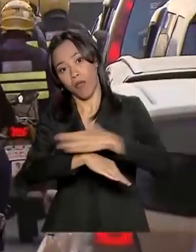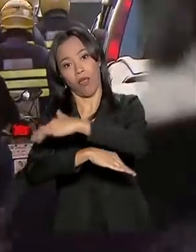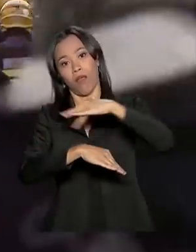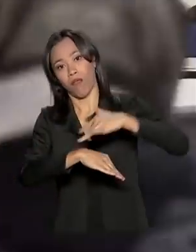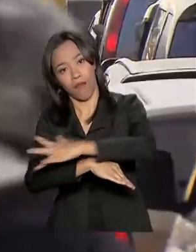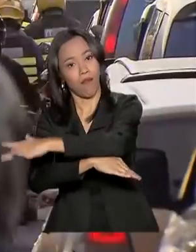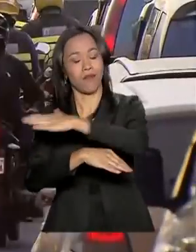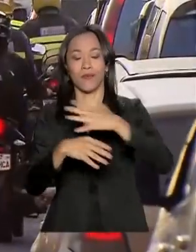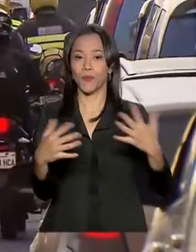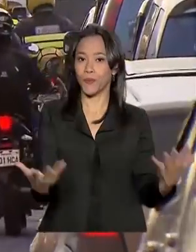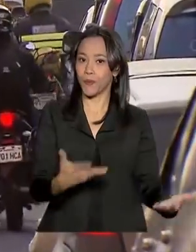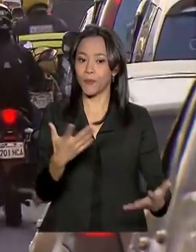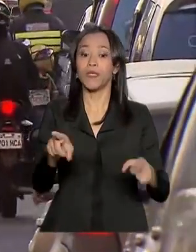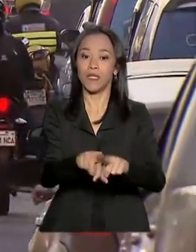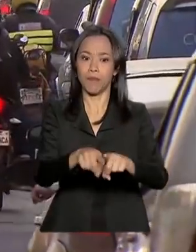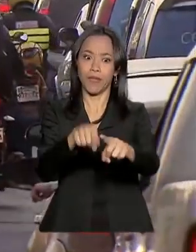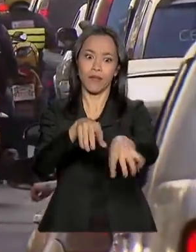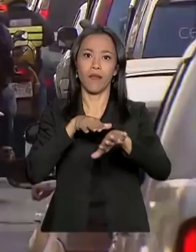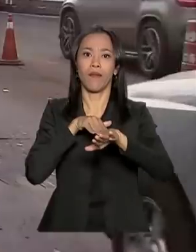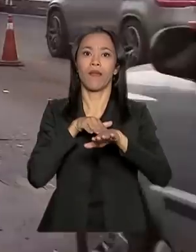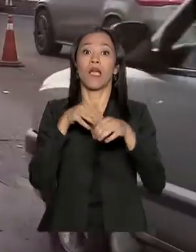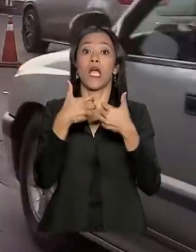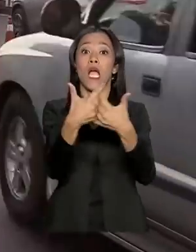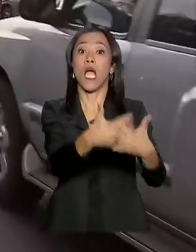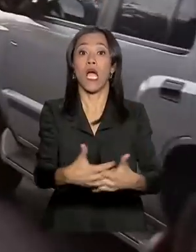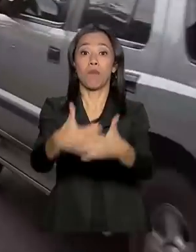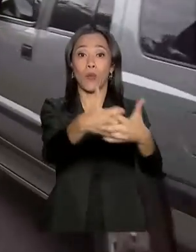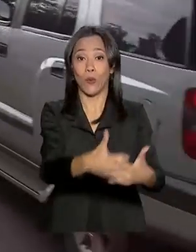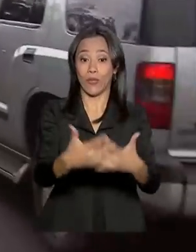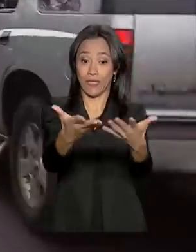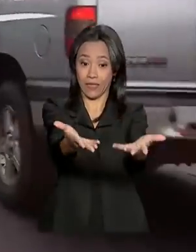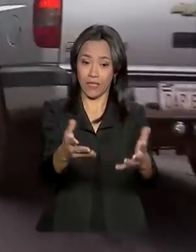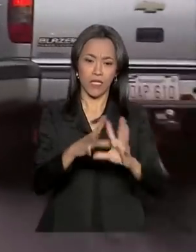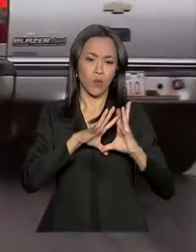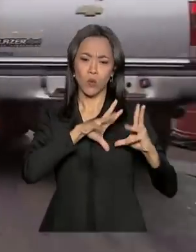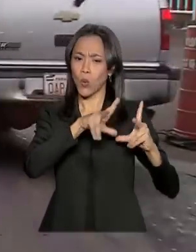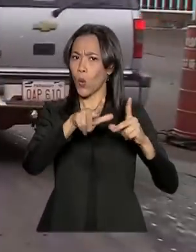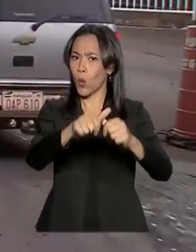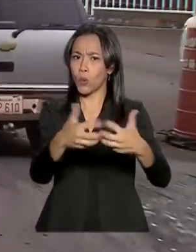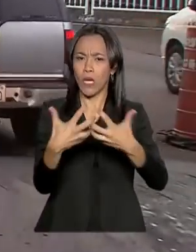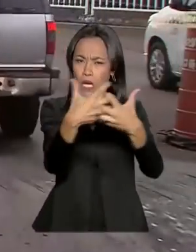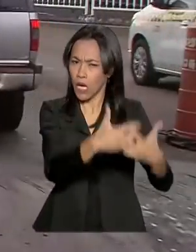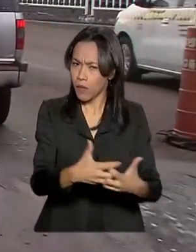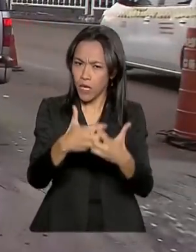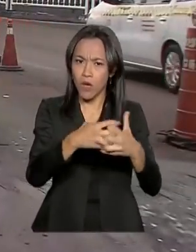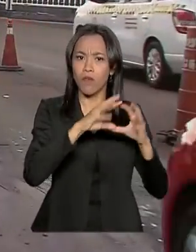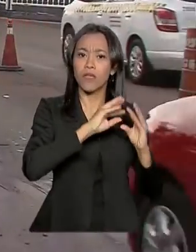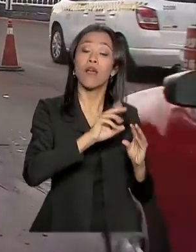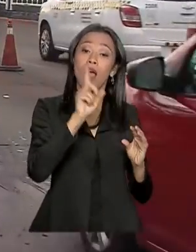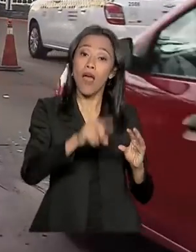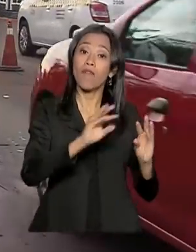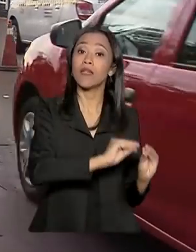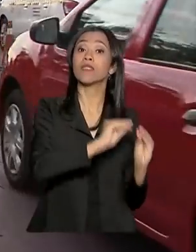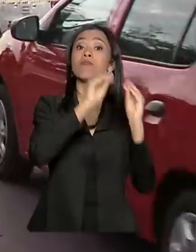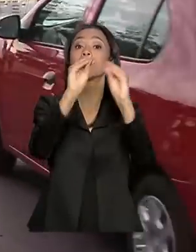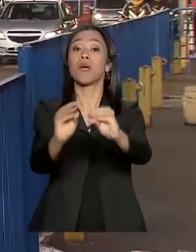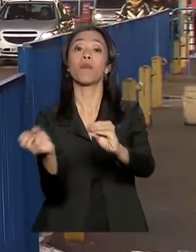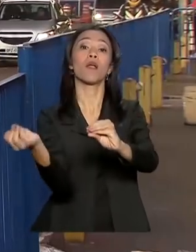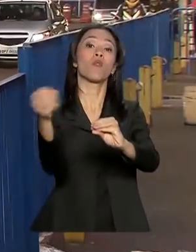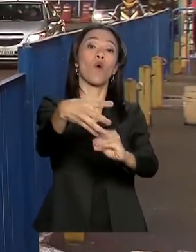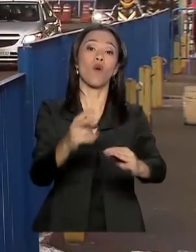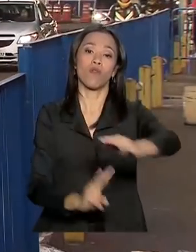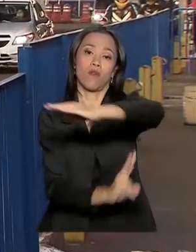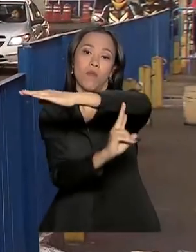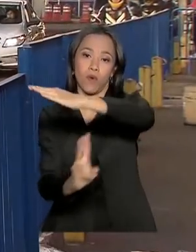também concentra o trânsito de caminhões. Com a obra, todo o transporte de cargas será feito pela nova passagem.